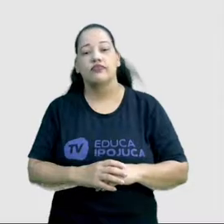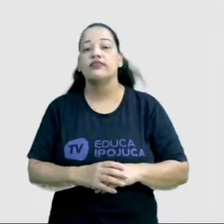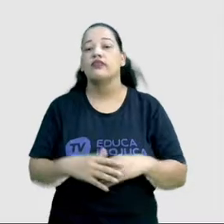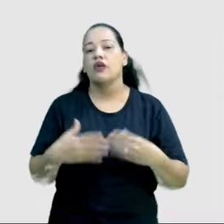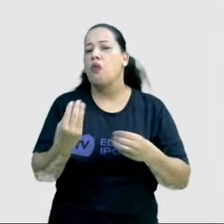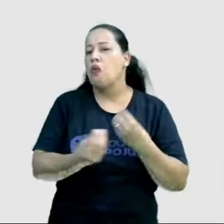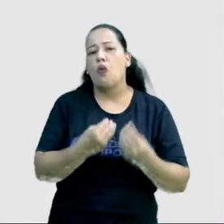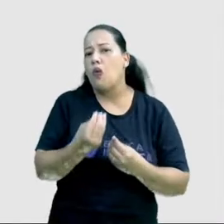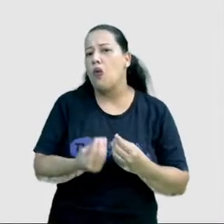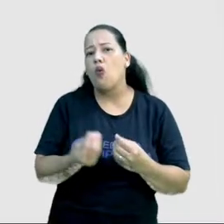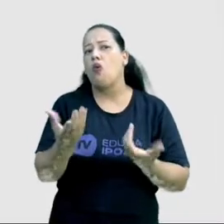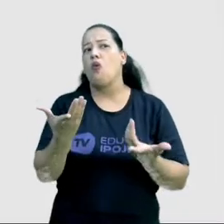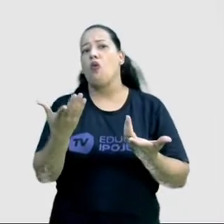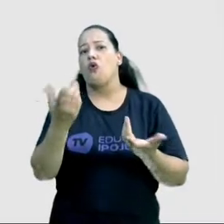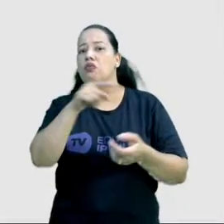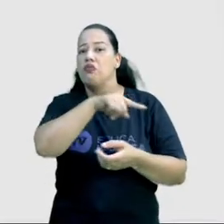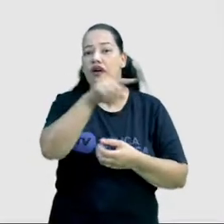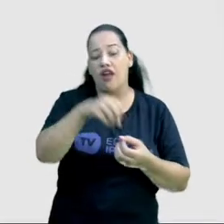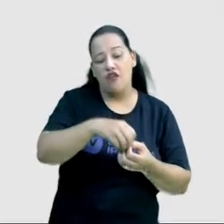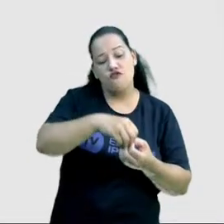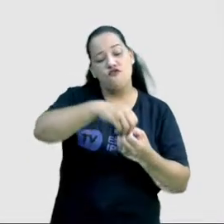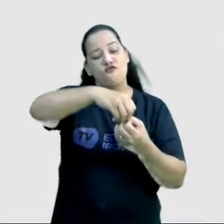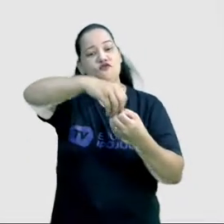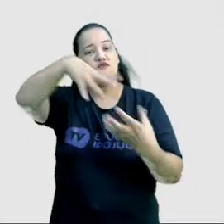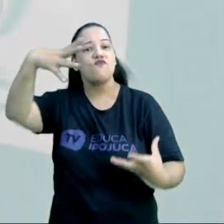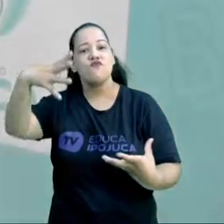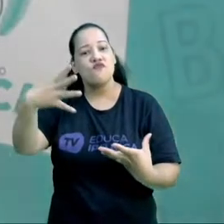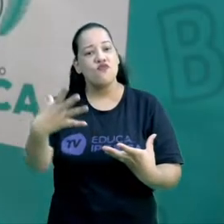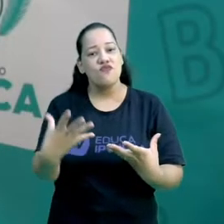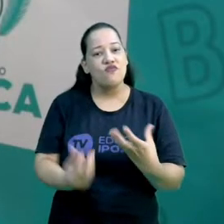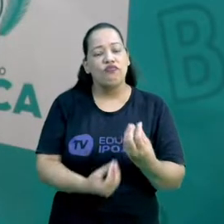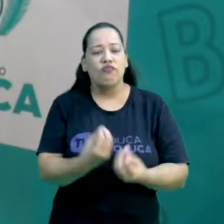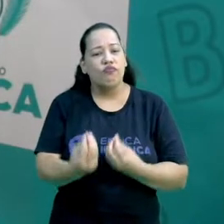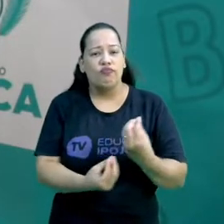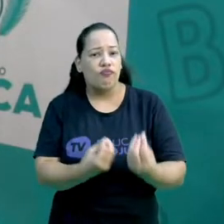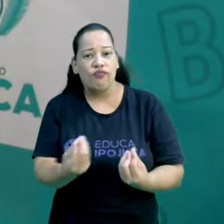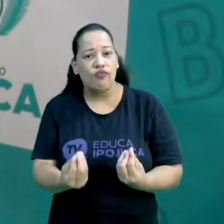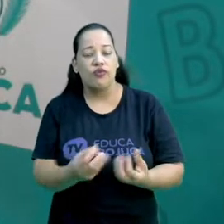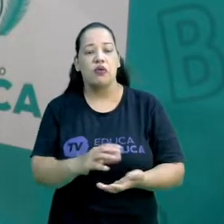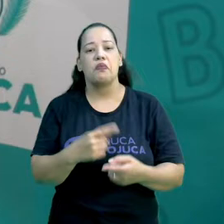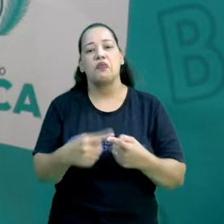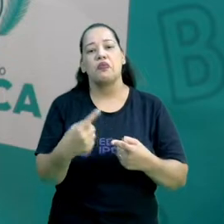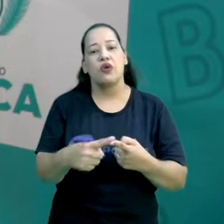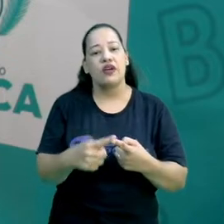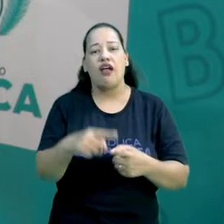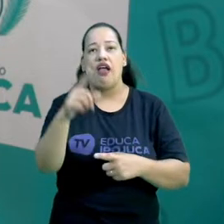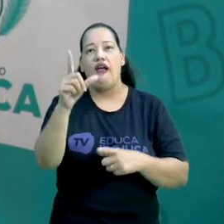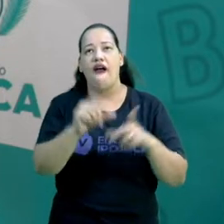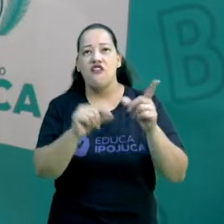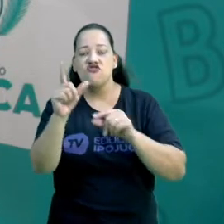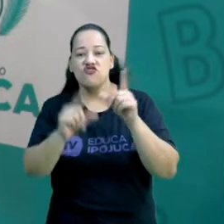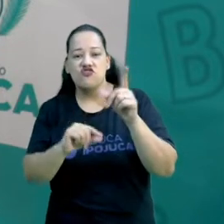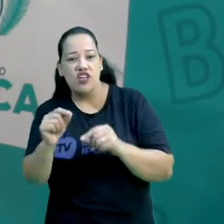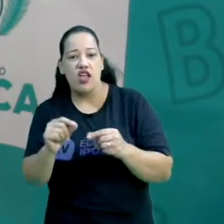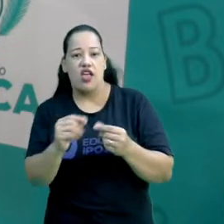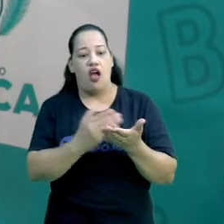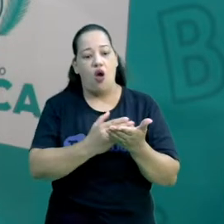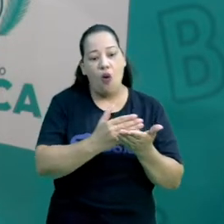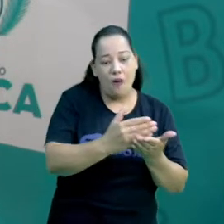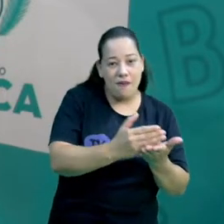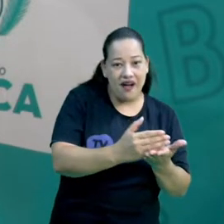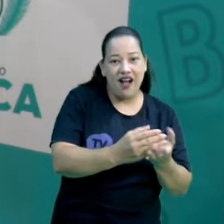se gera uma estrela? Como ela se forma? Por quê? Uma estrela passa por diversos ciclos, desde o seu